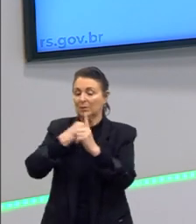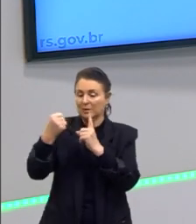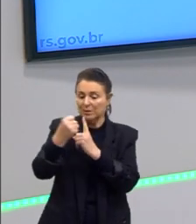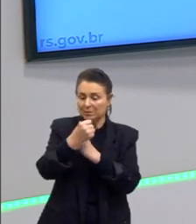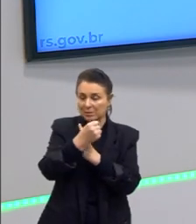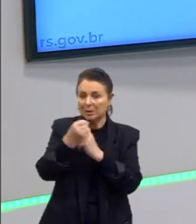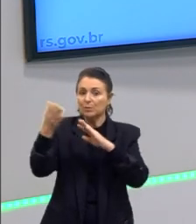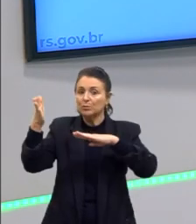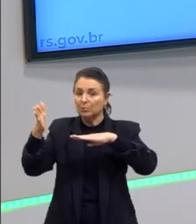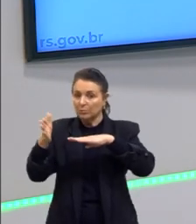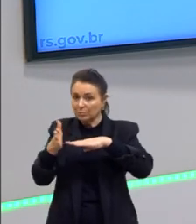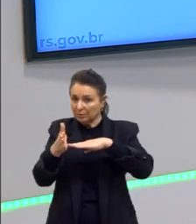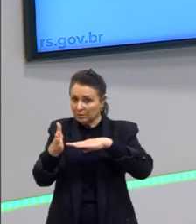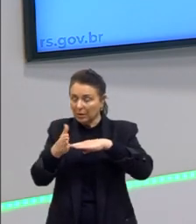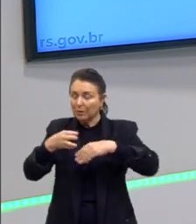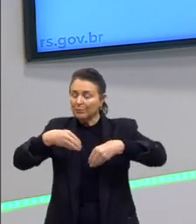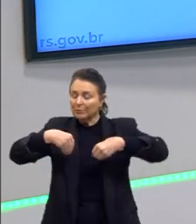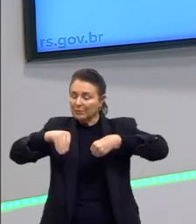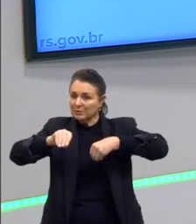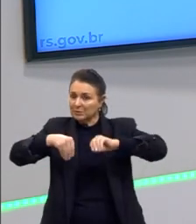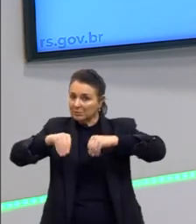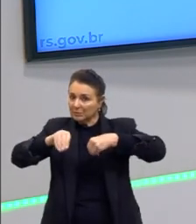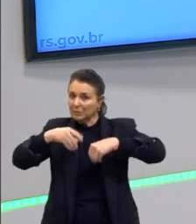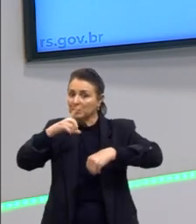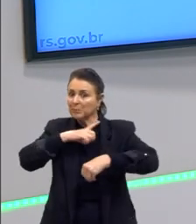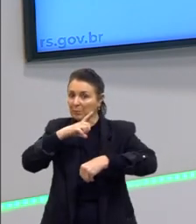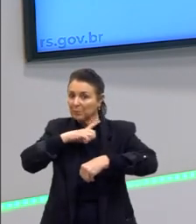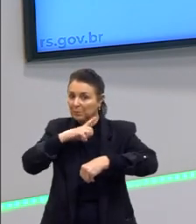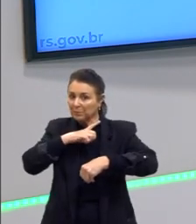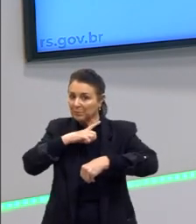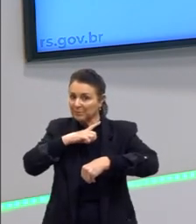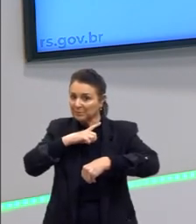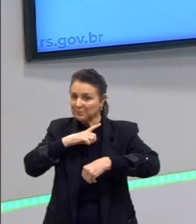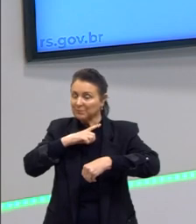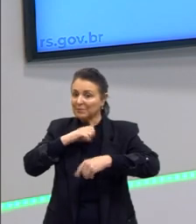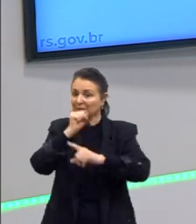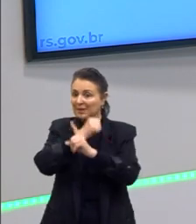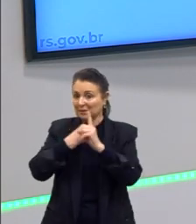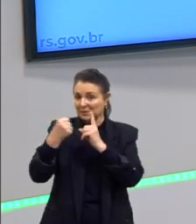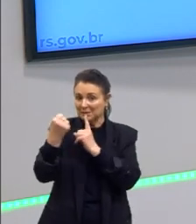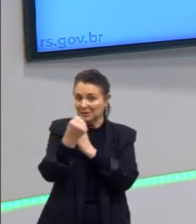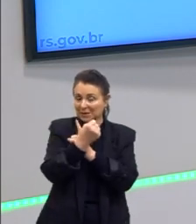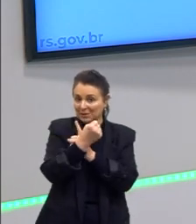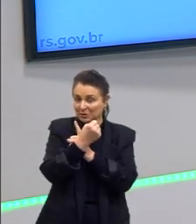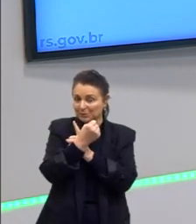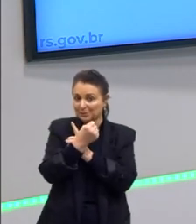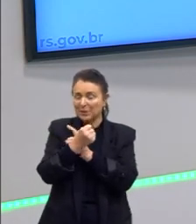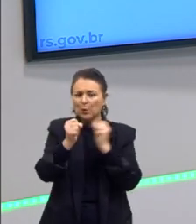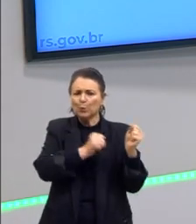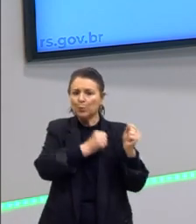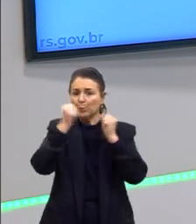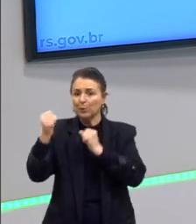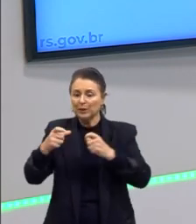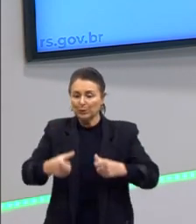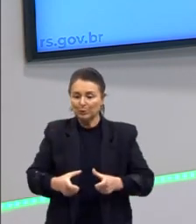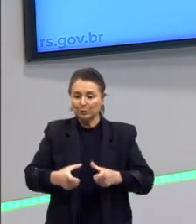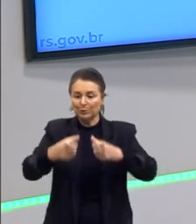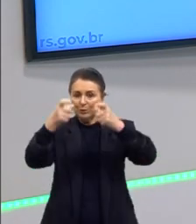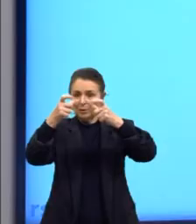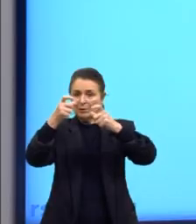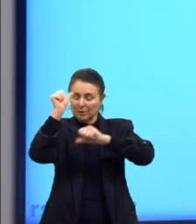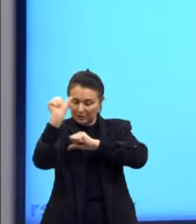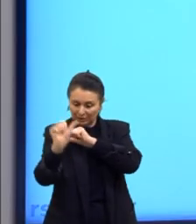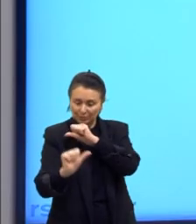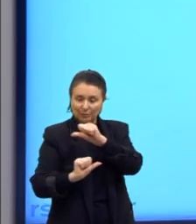pela flexibilização que está ocorrendo na sociedade, aquele poder do panóptico, ele se